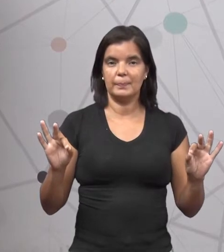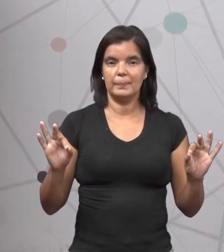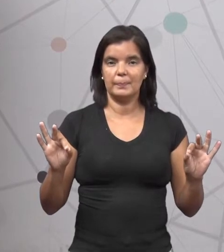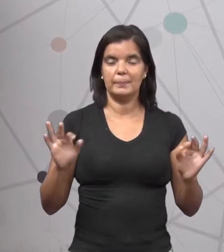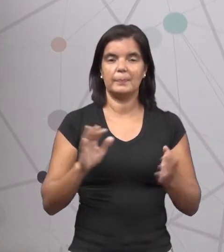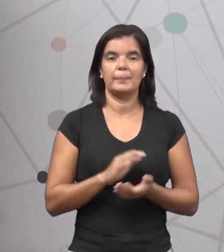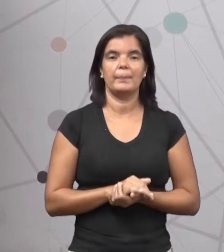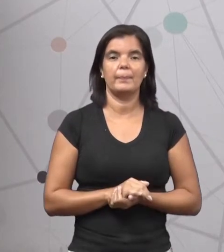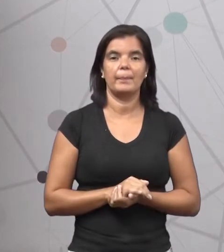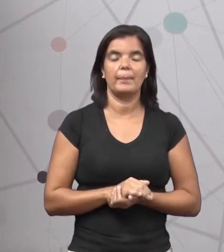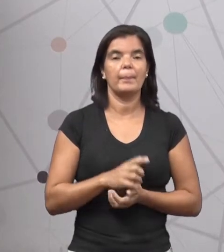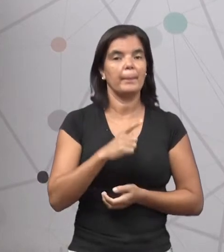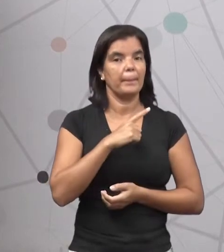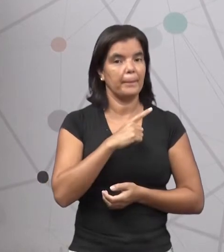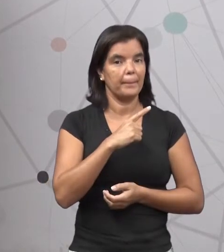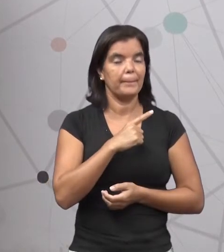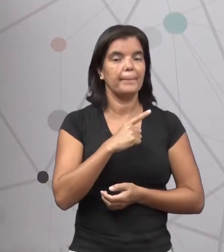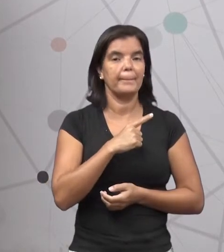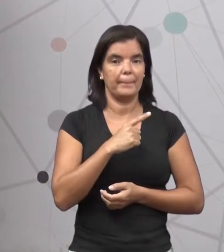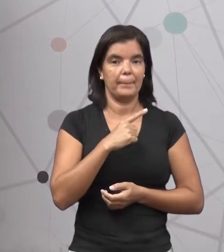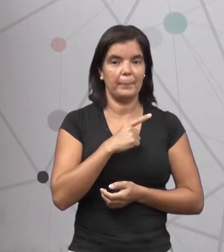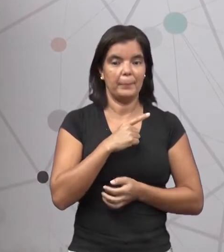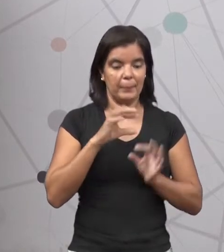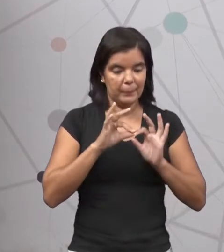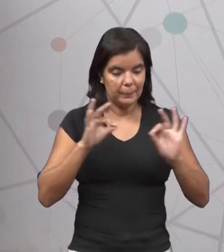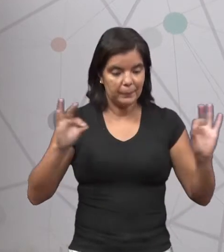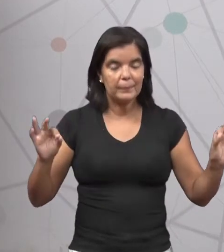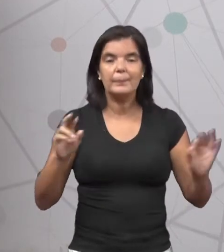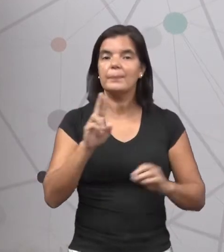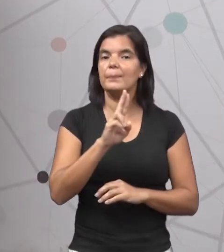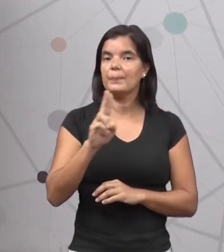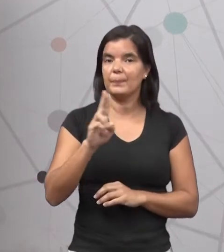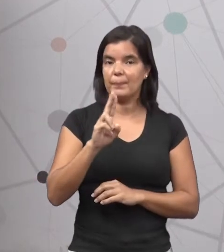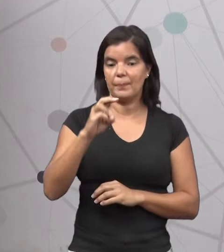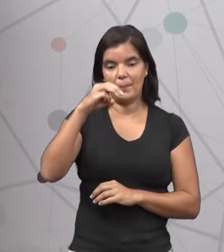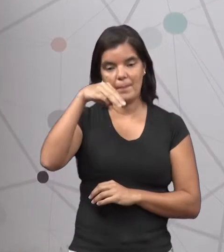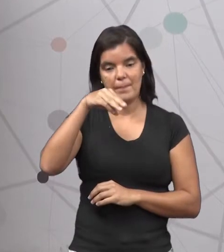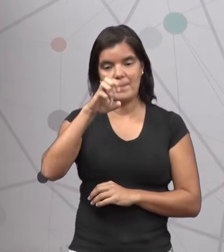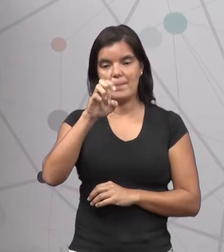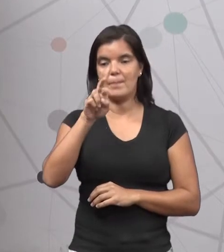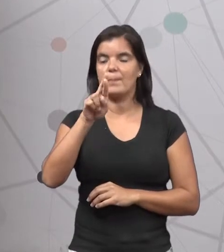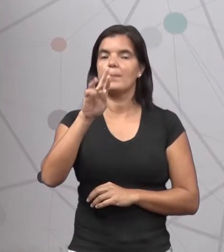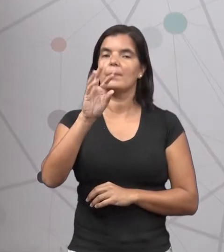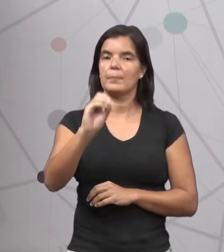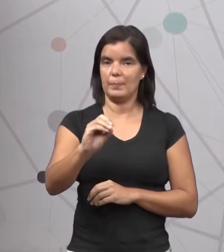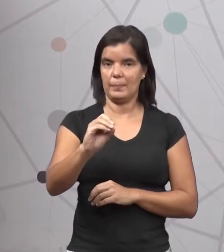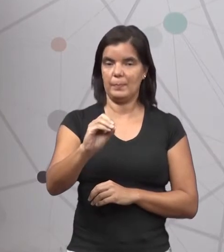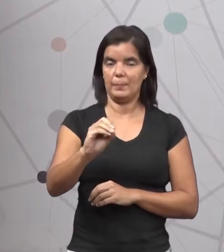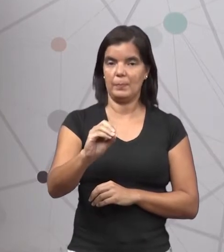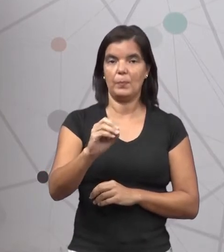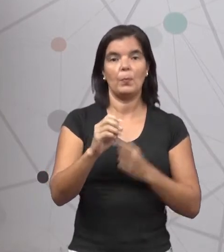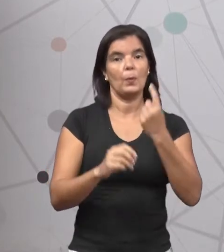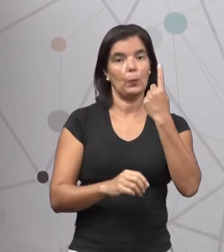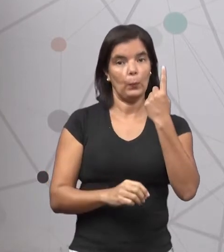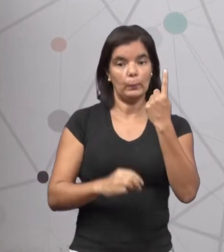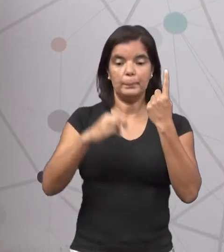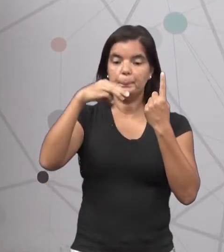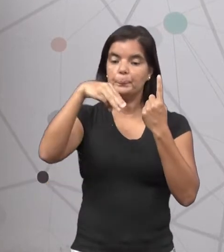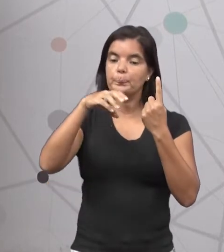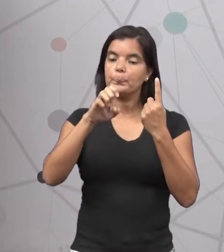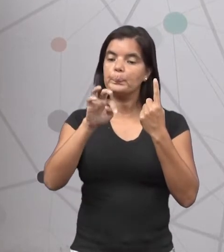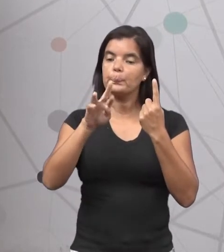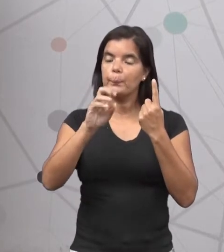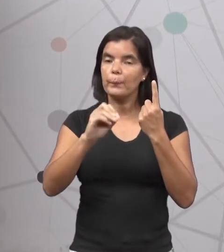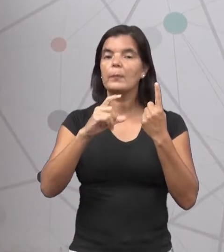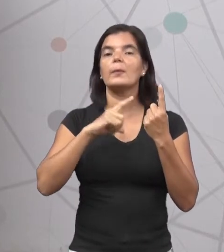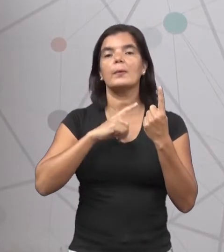Para medirmos pela medida chamada metro. Um metro tem cem